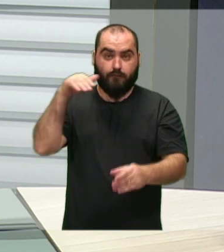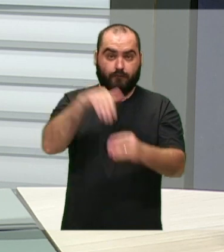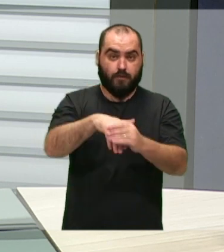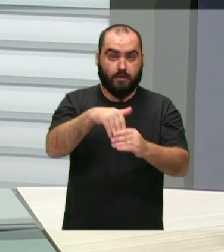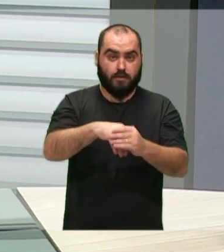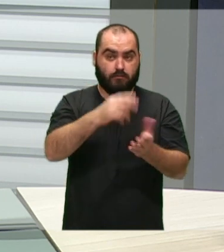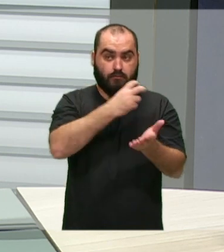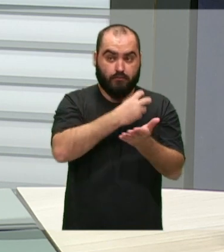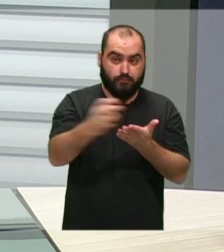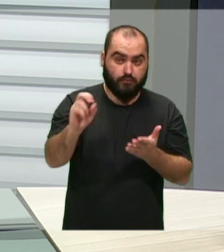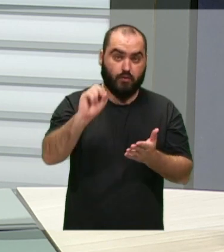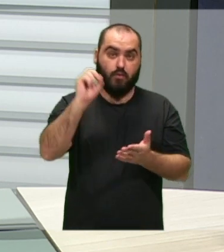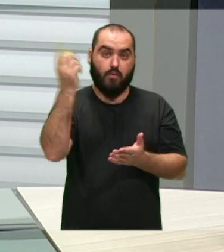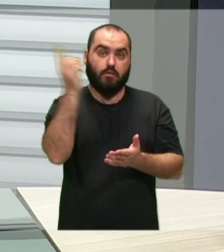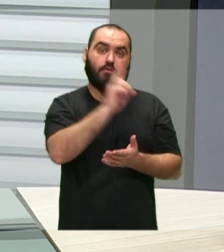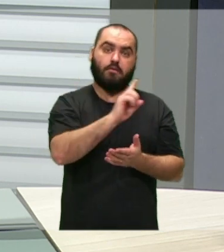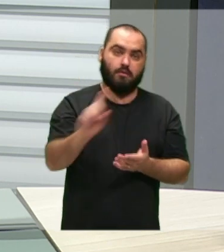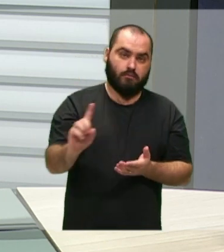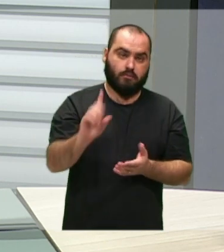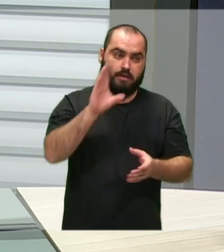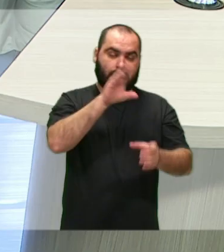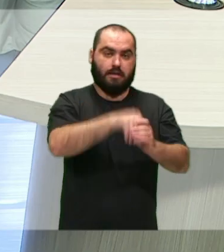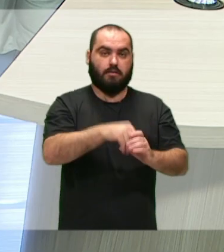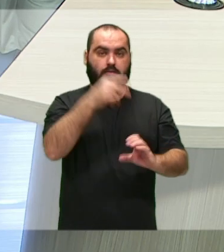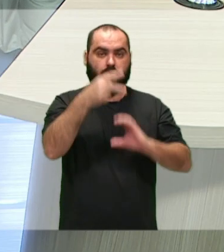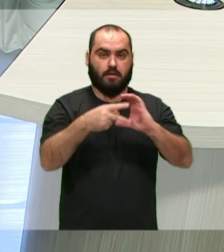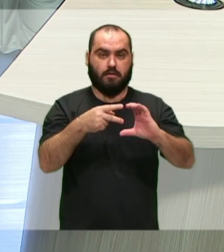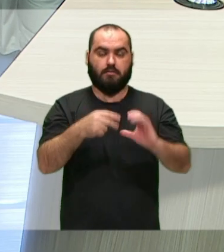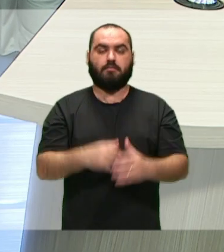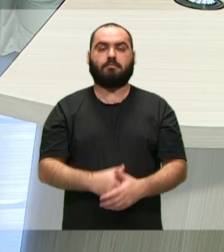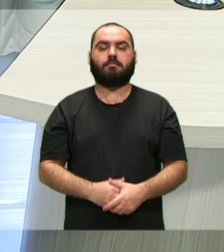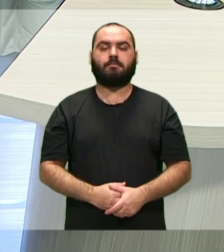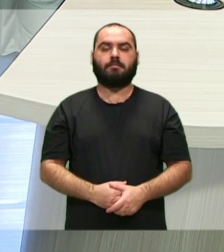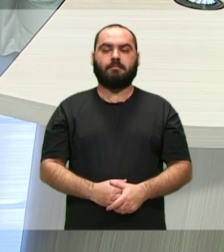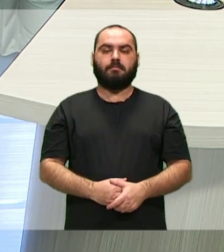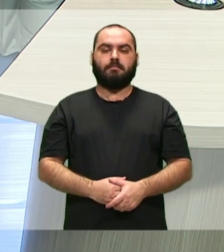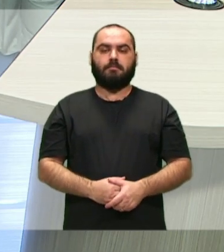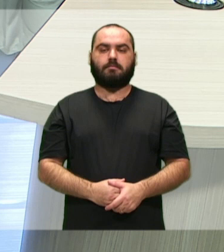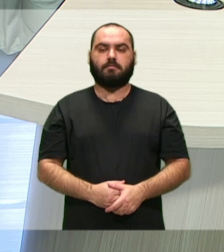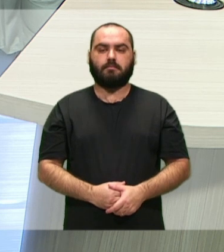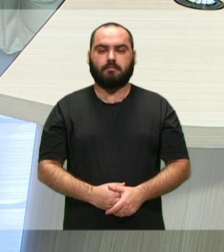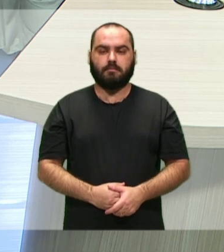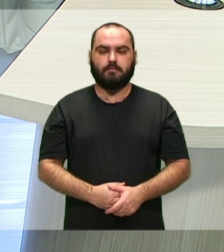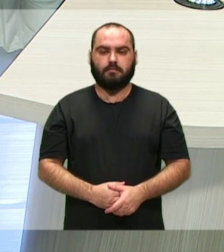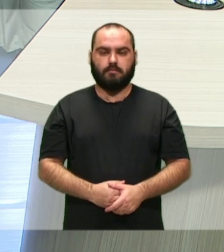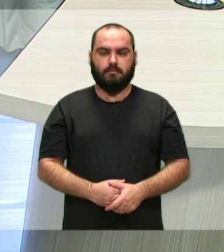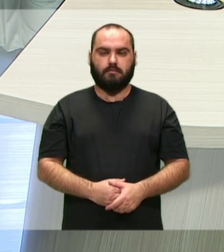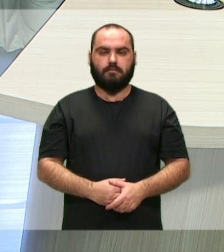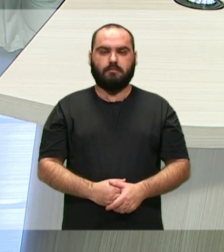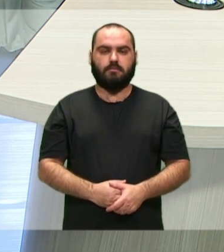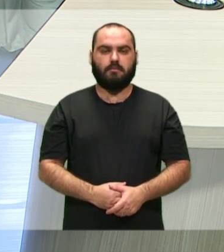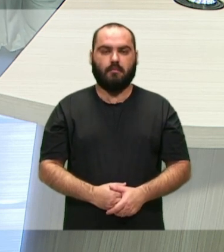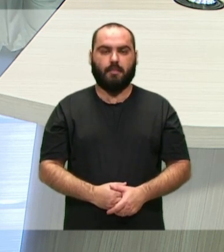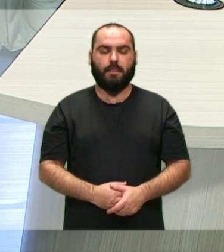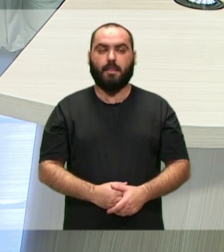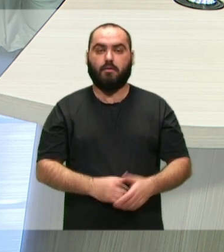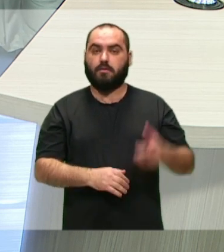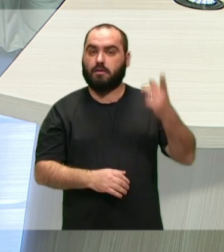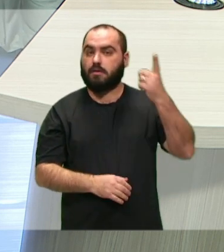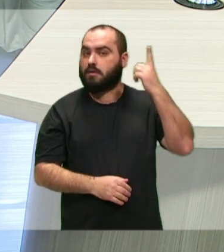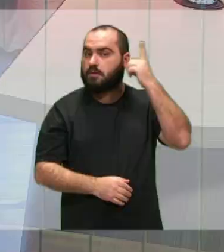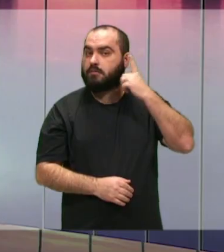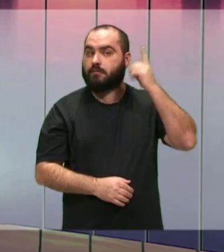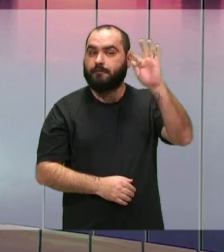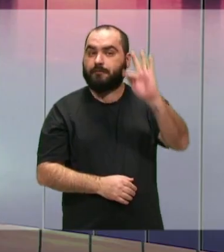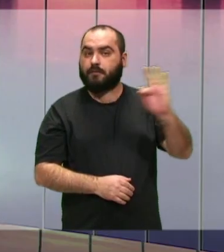de cassação ou não no plenário. Presidente, outro assunto importante, os vereadores receberam o deputado federal Jorge